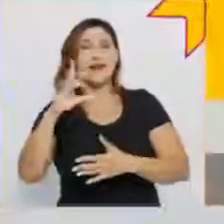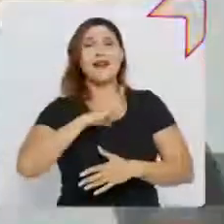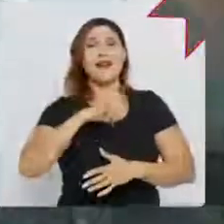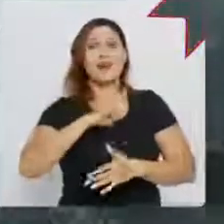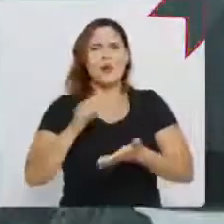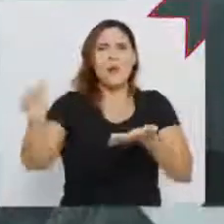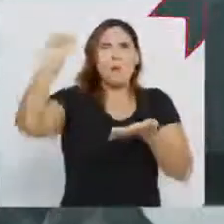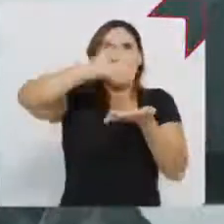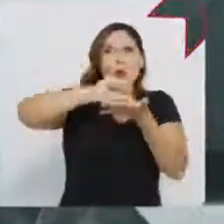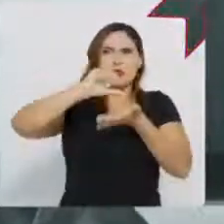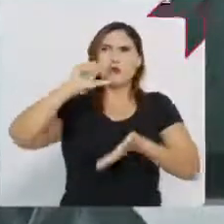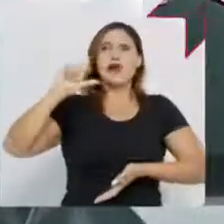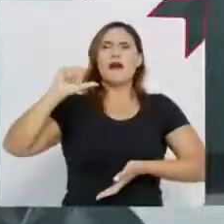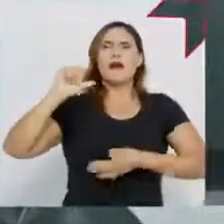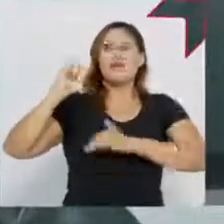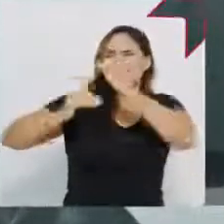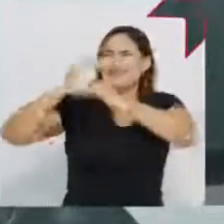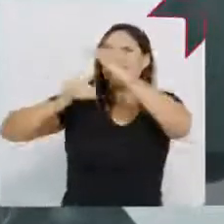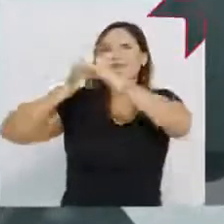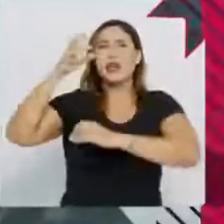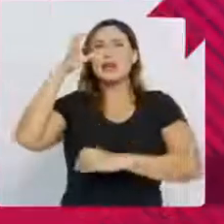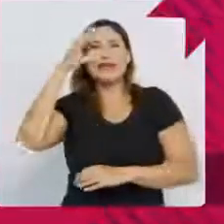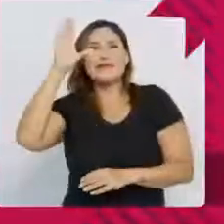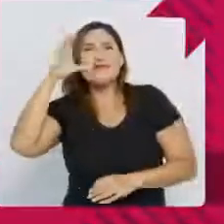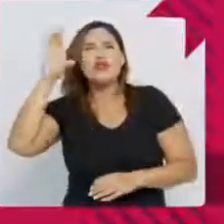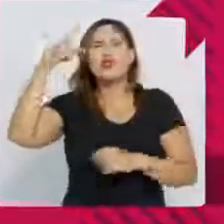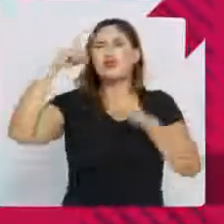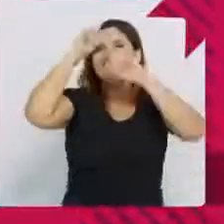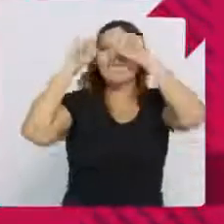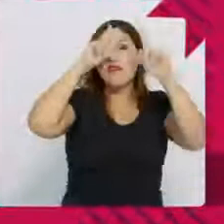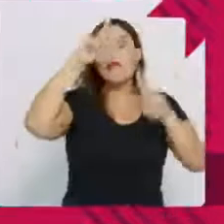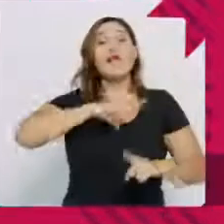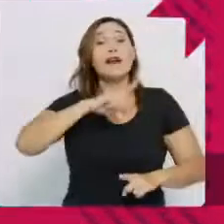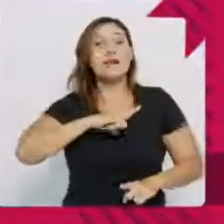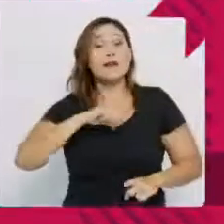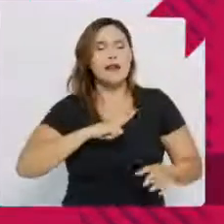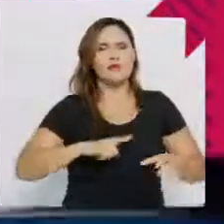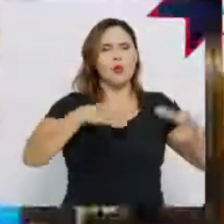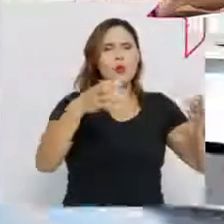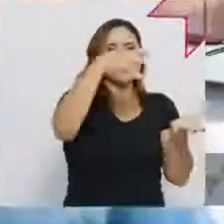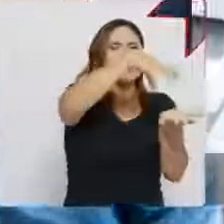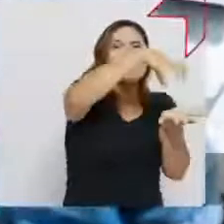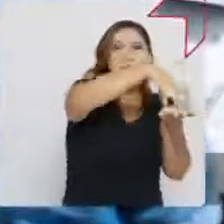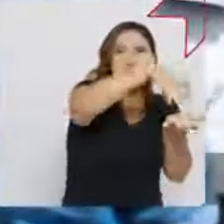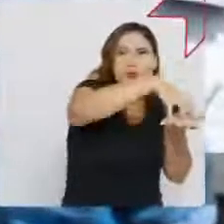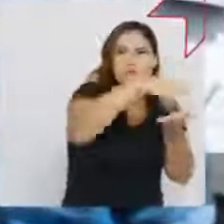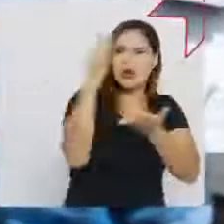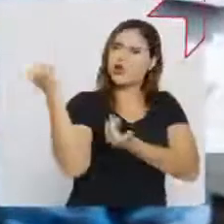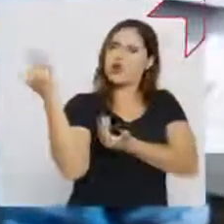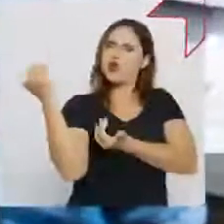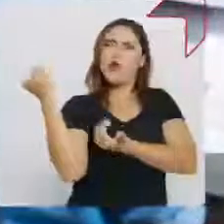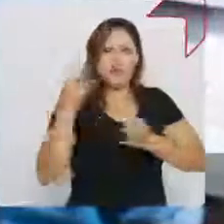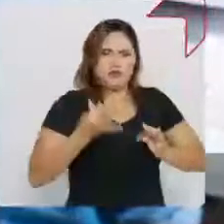inovação e criatividade, Zé vai construir na Zona Oeste a Arena Futuro, um moderno centro tecnológico onde jovens empreendedores